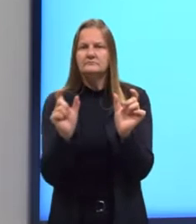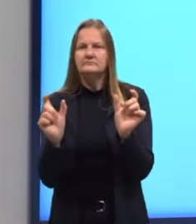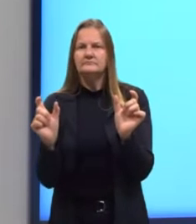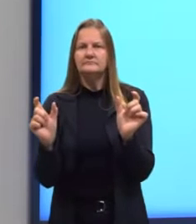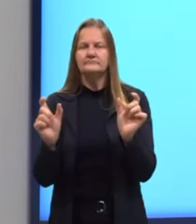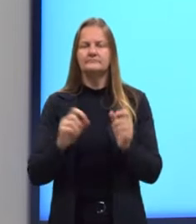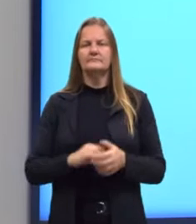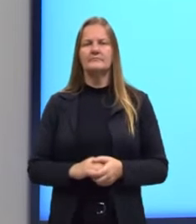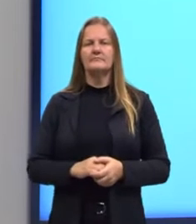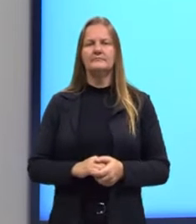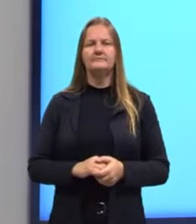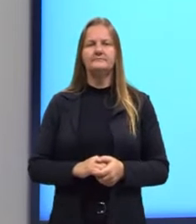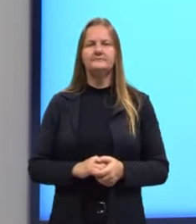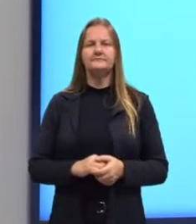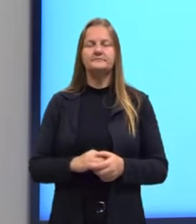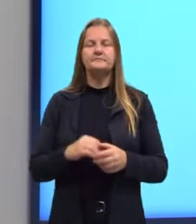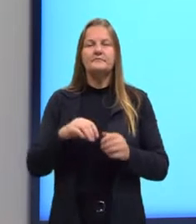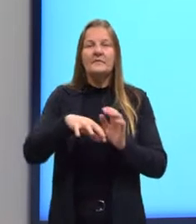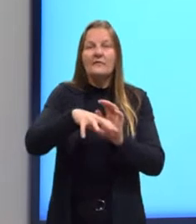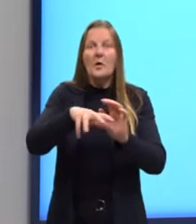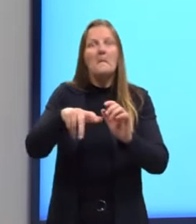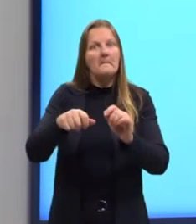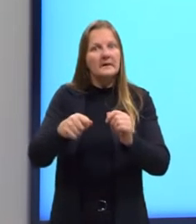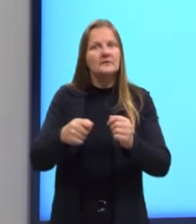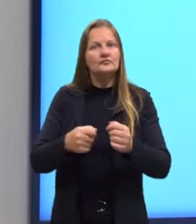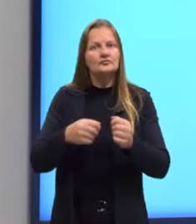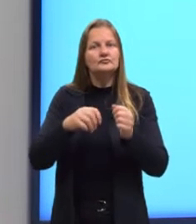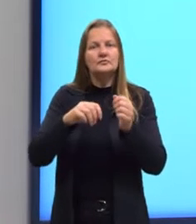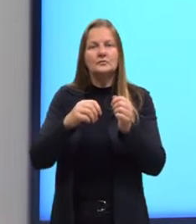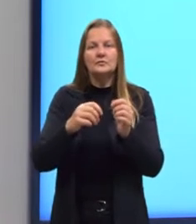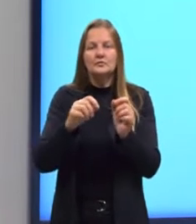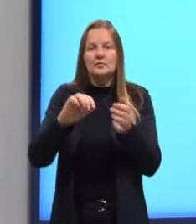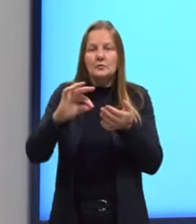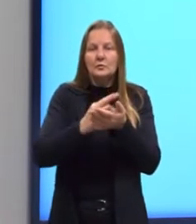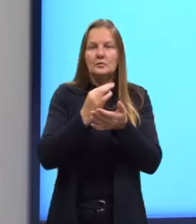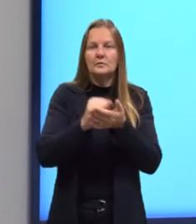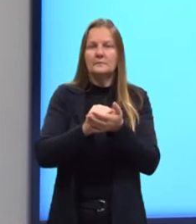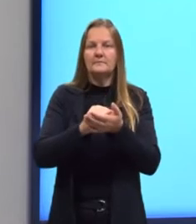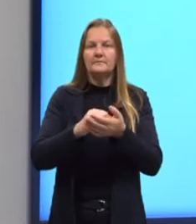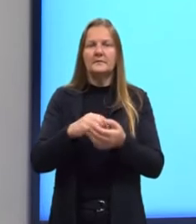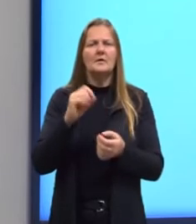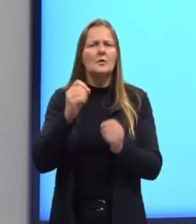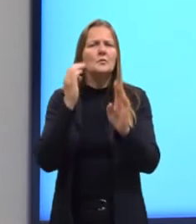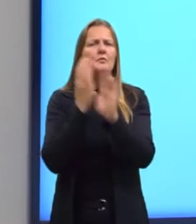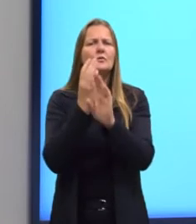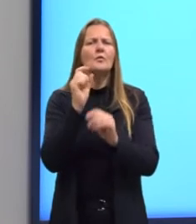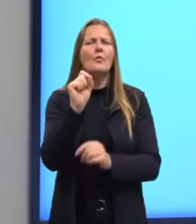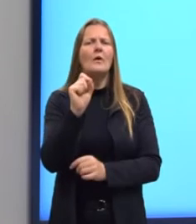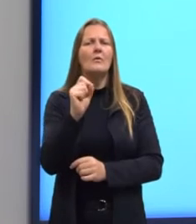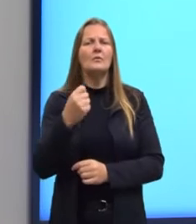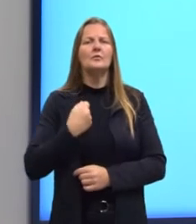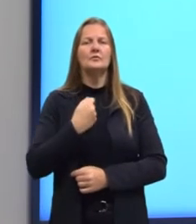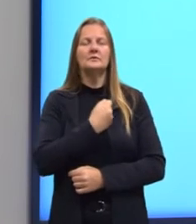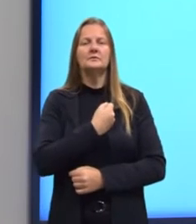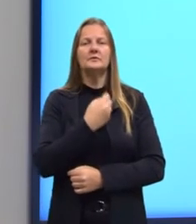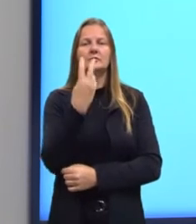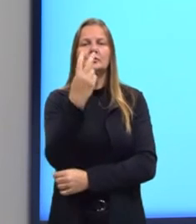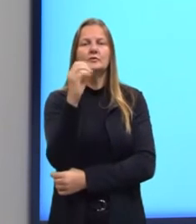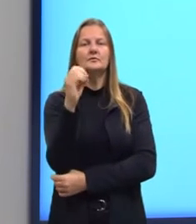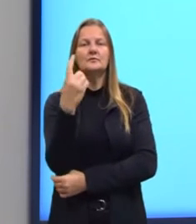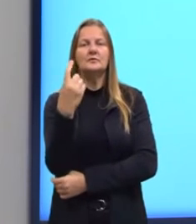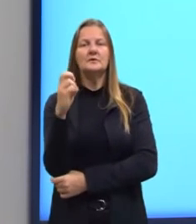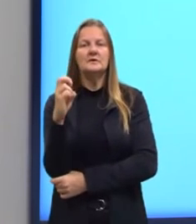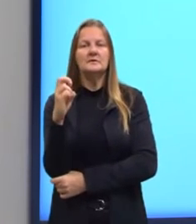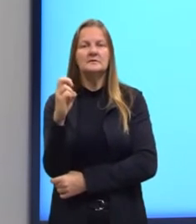produtos aprendidos foram cadastrados. Nós queremos descobrir, então, o item de número 2015